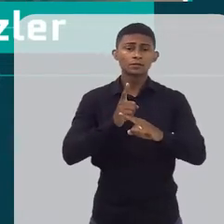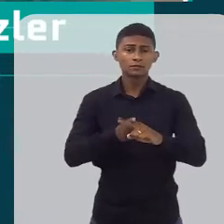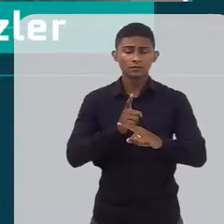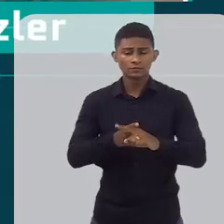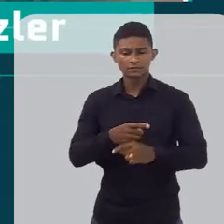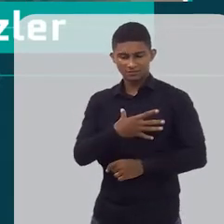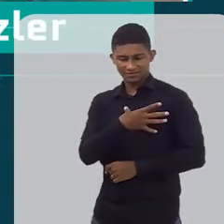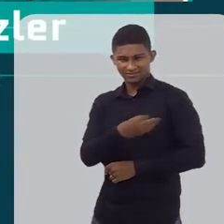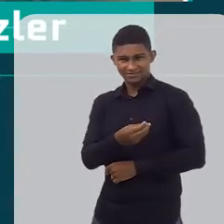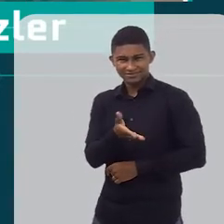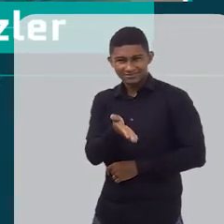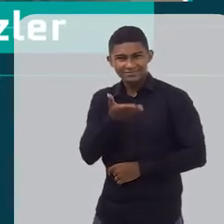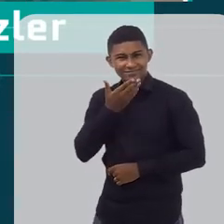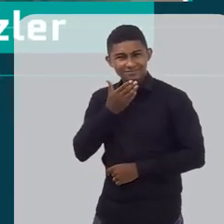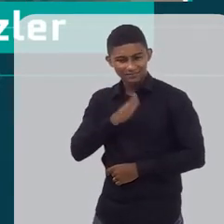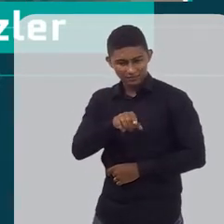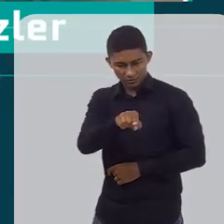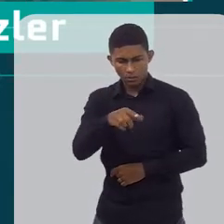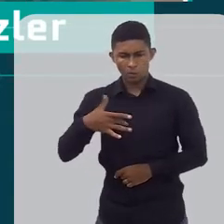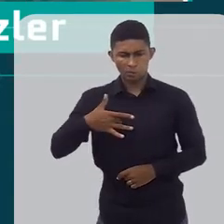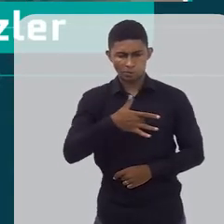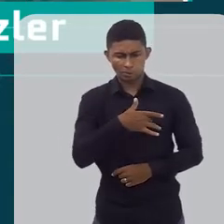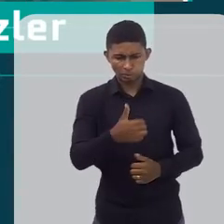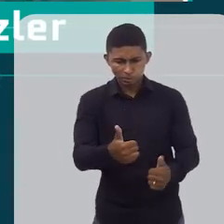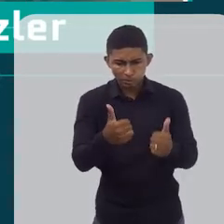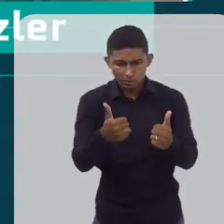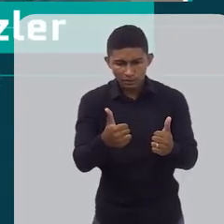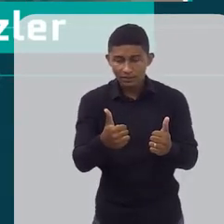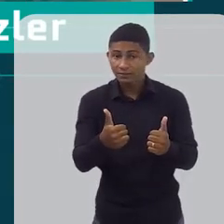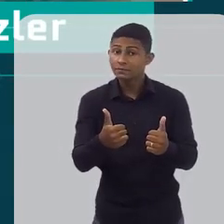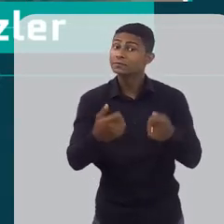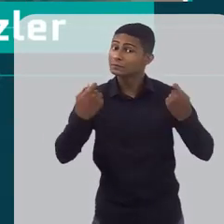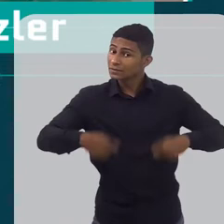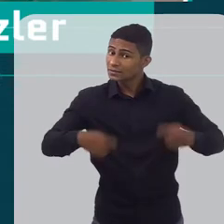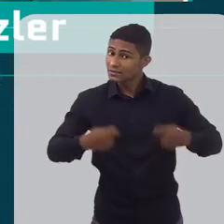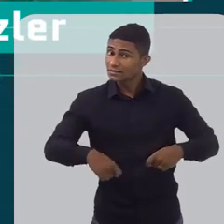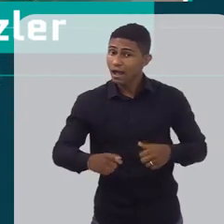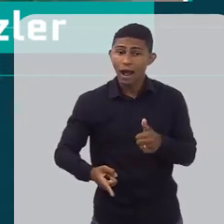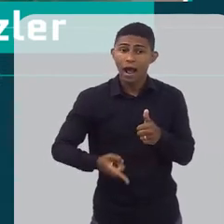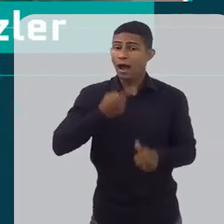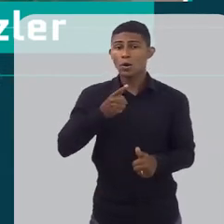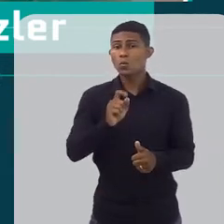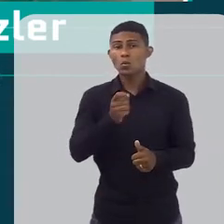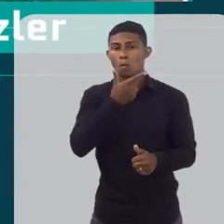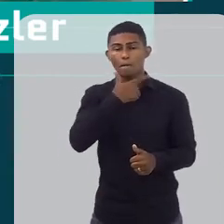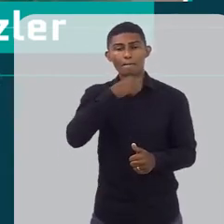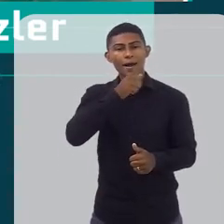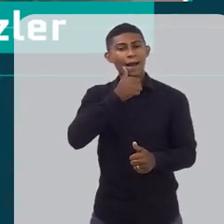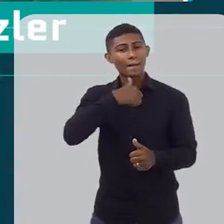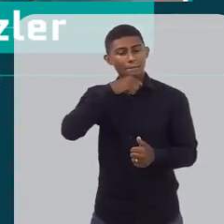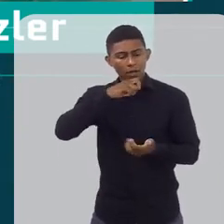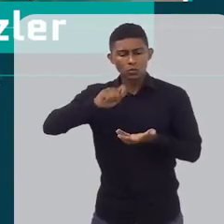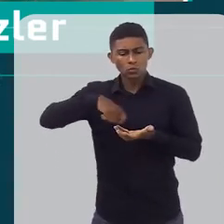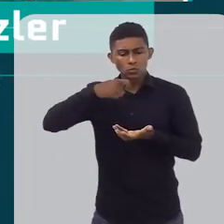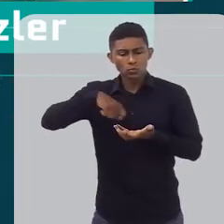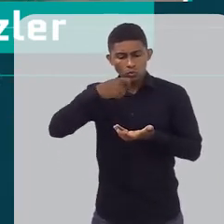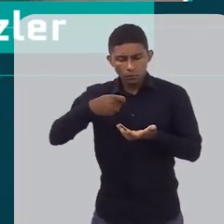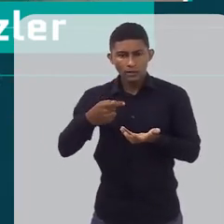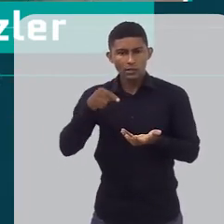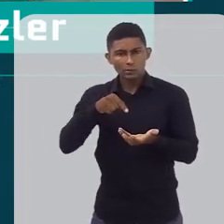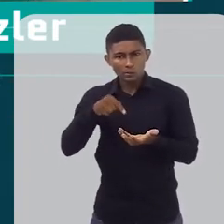tem um hábito alimentar saudável é exatamente como os pais lidam com essa questão, né?